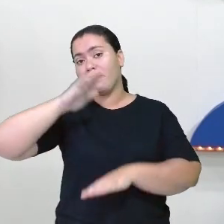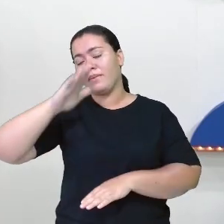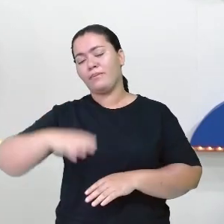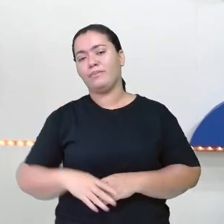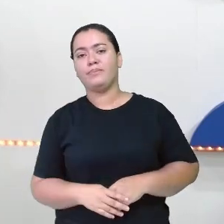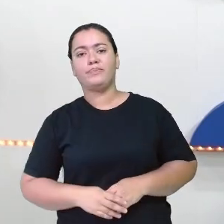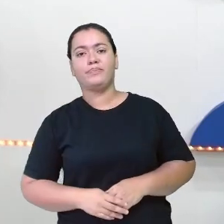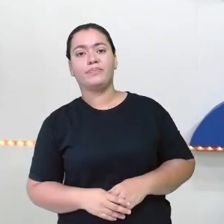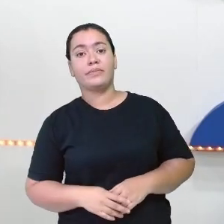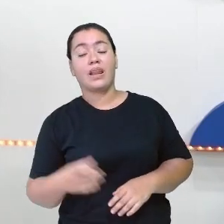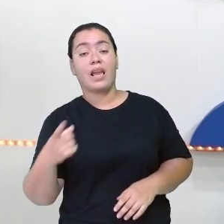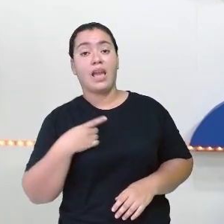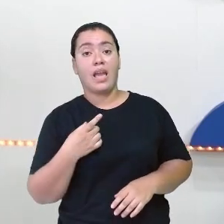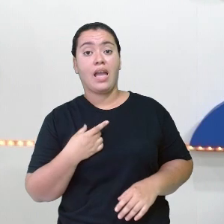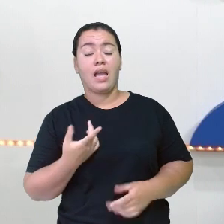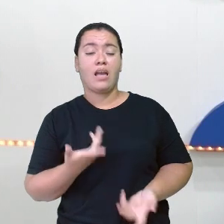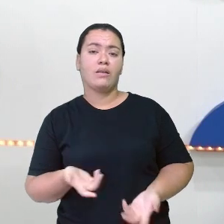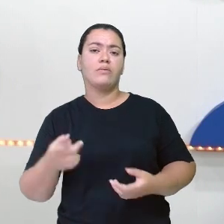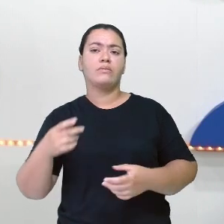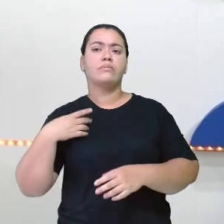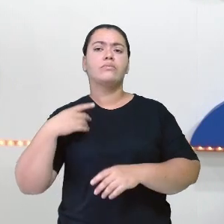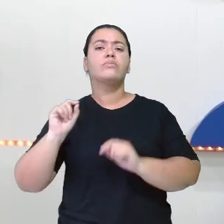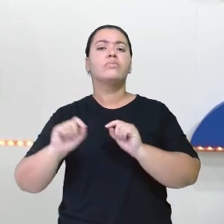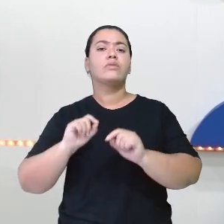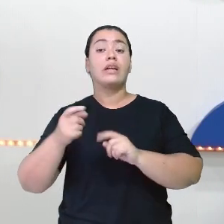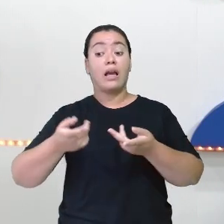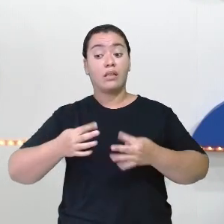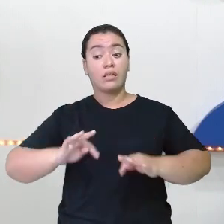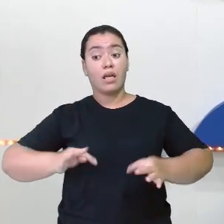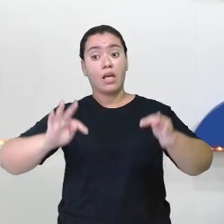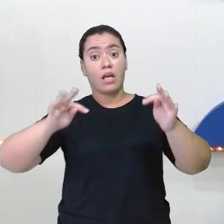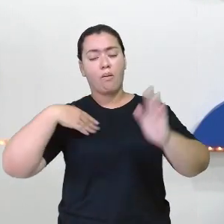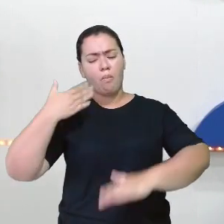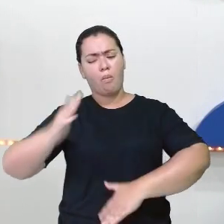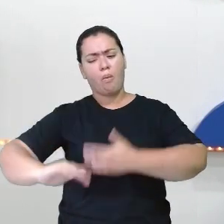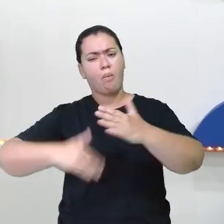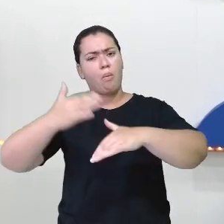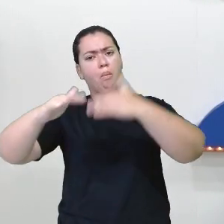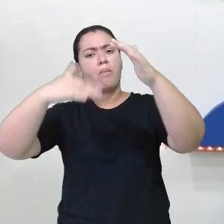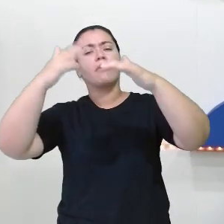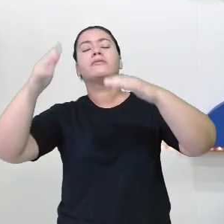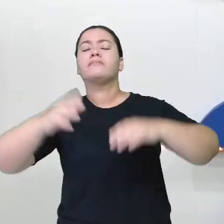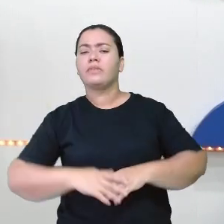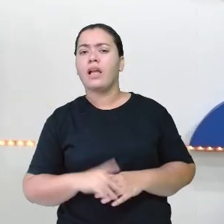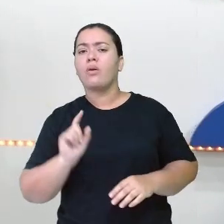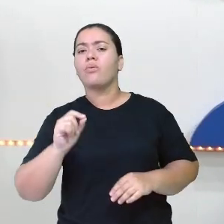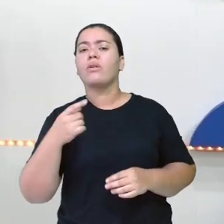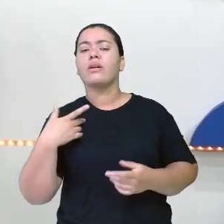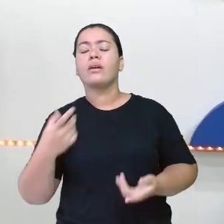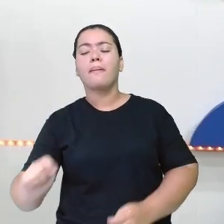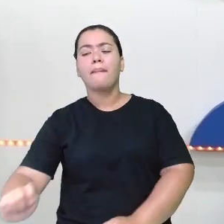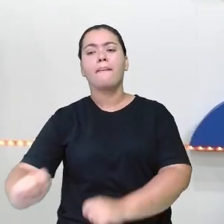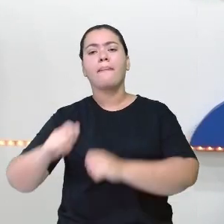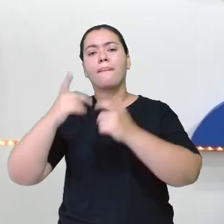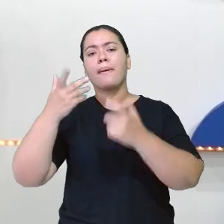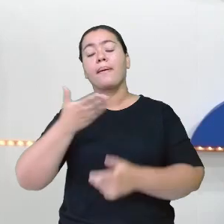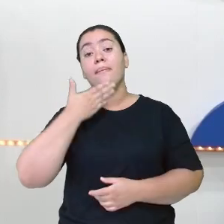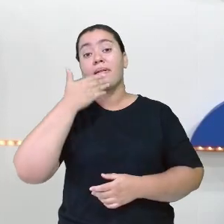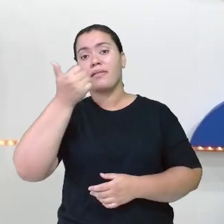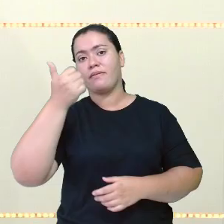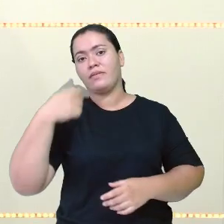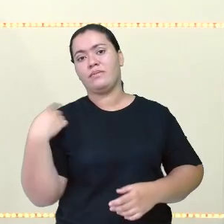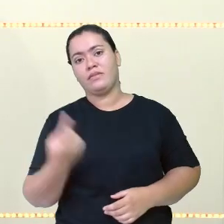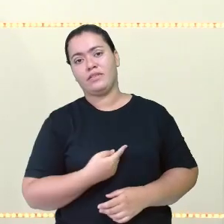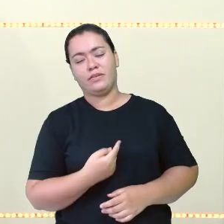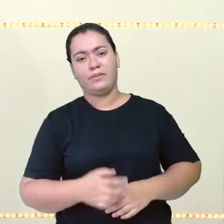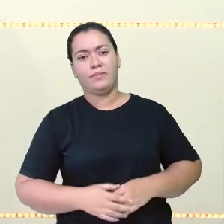Os meios de comunicação, né, a evolução da tecnologia só veio para trazer benefícios para a gente. Exatamente.